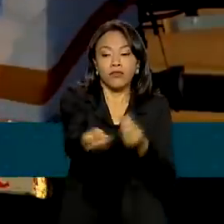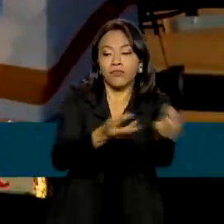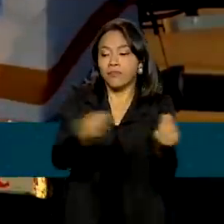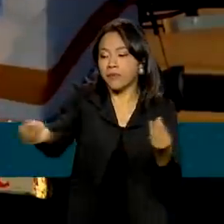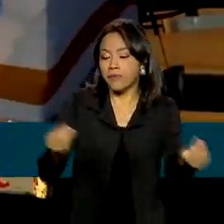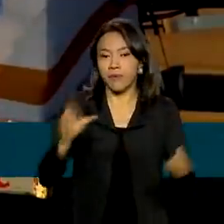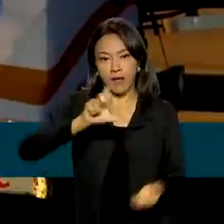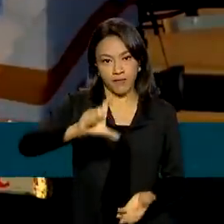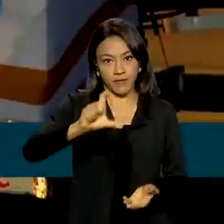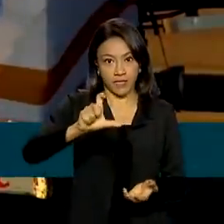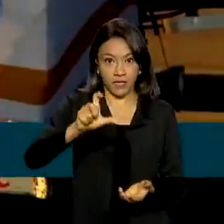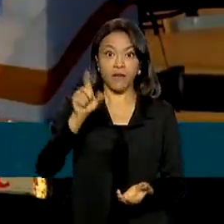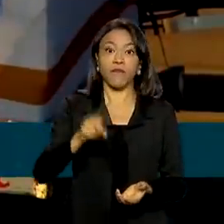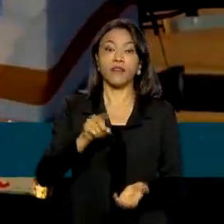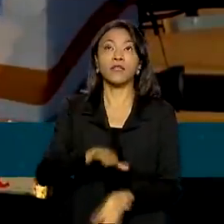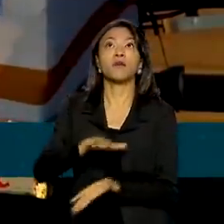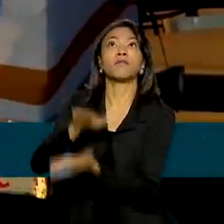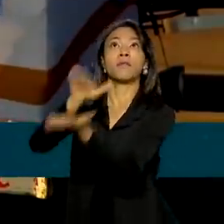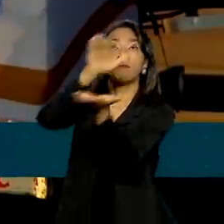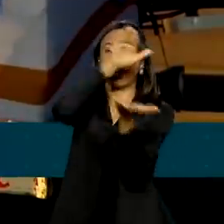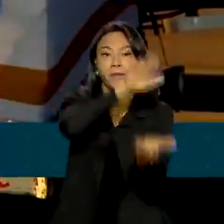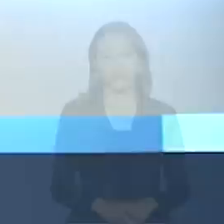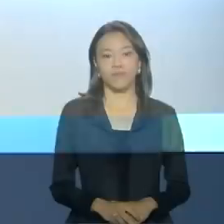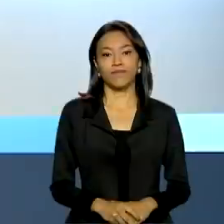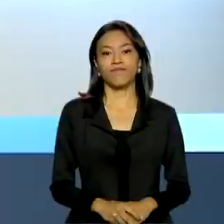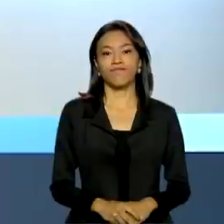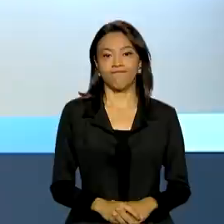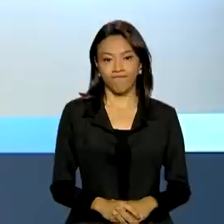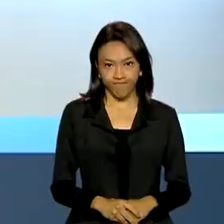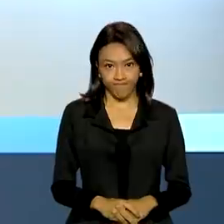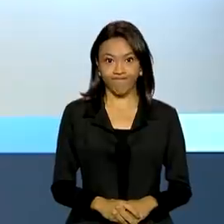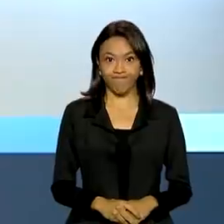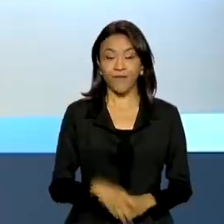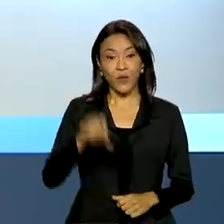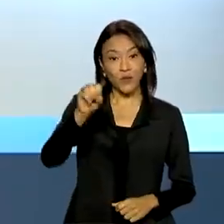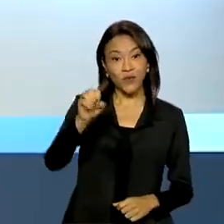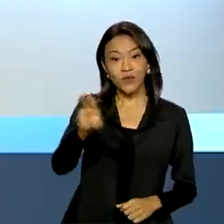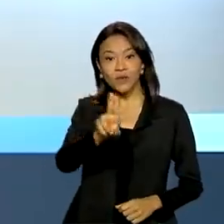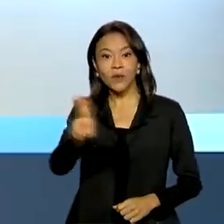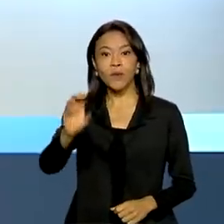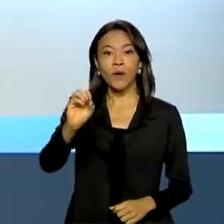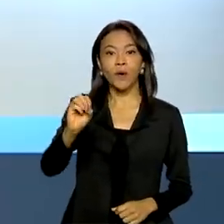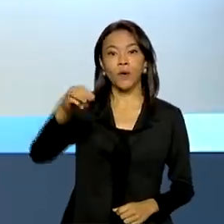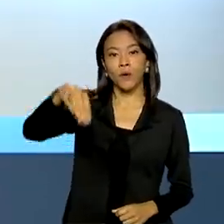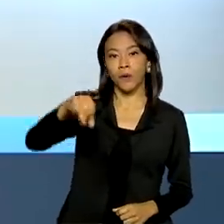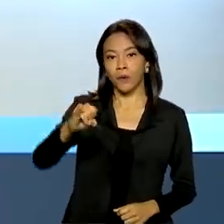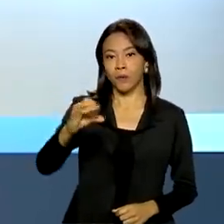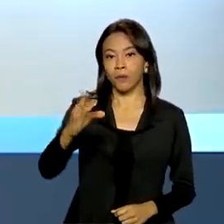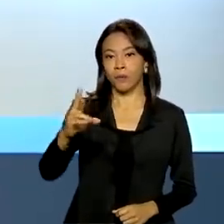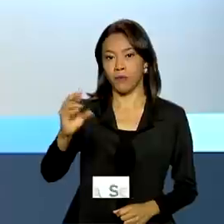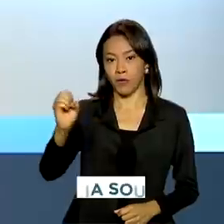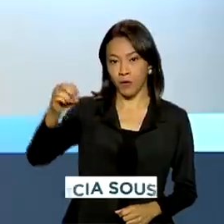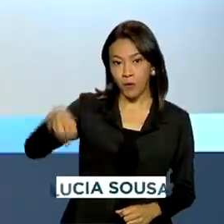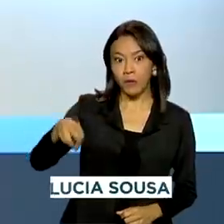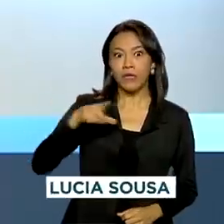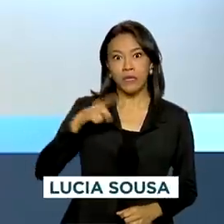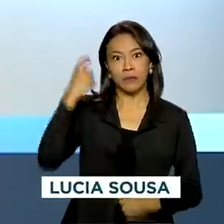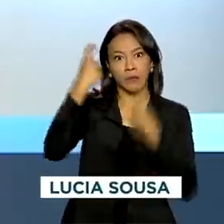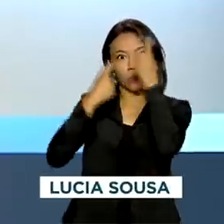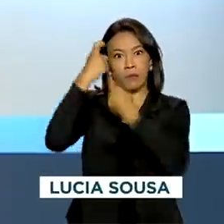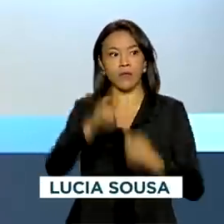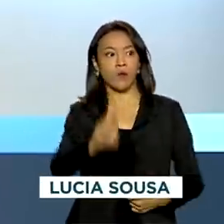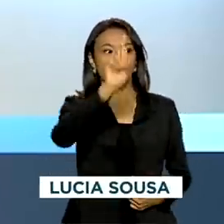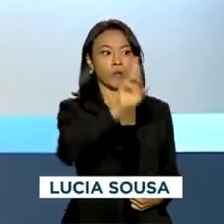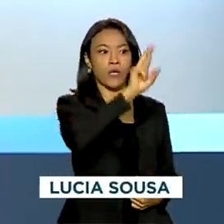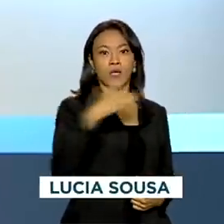de forma proporcional aos estados. A variante Ômicron tem preocupado autoridades de saúde,